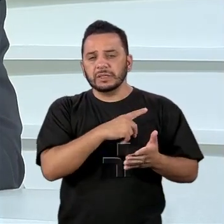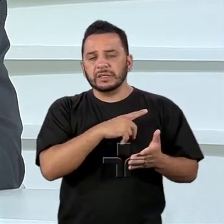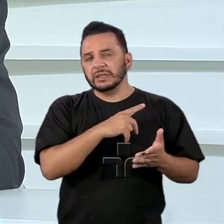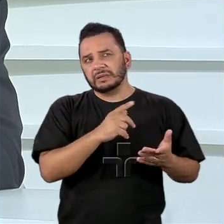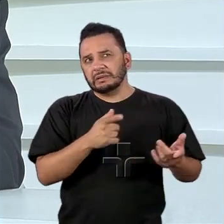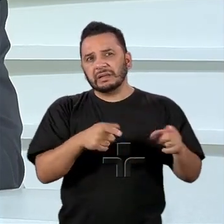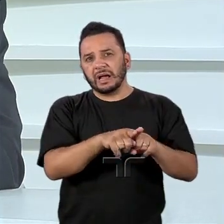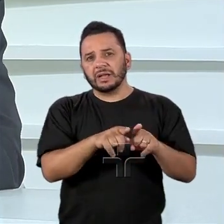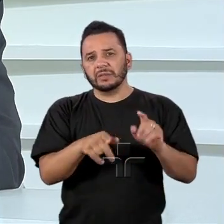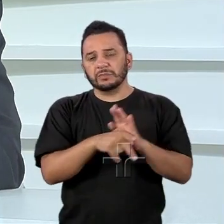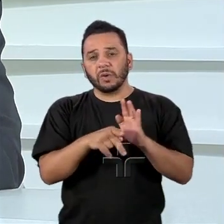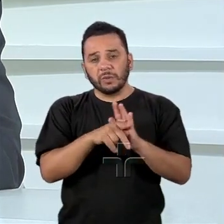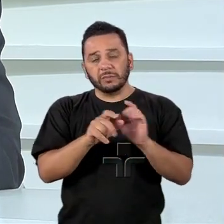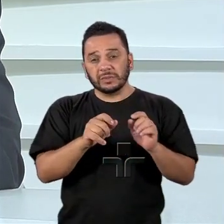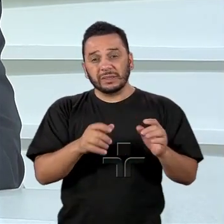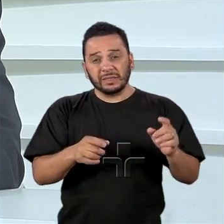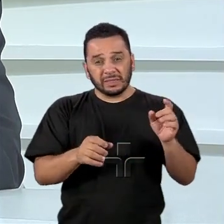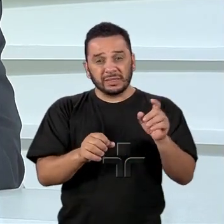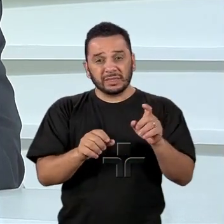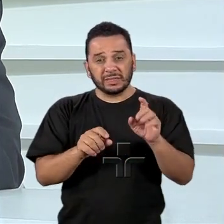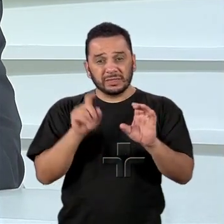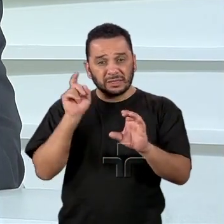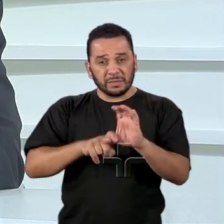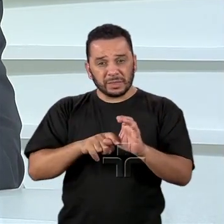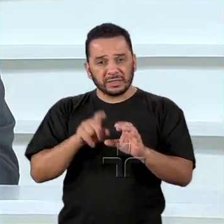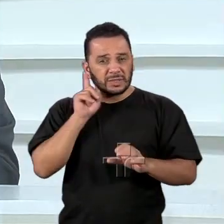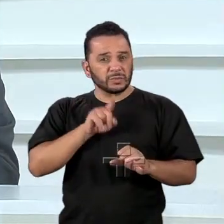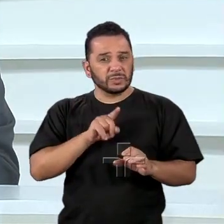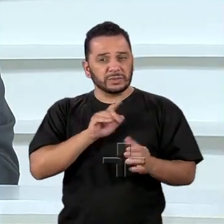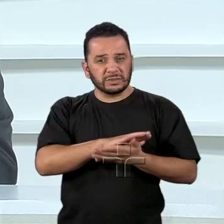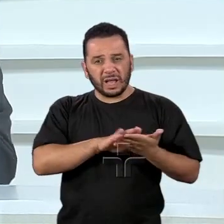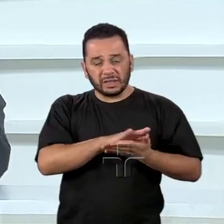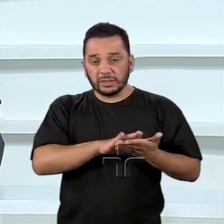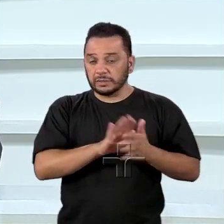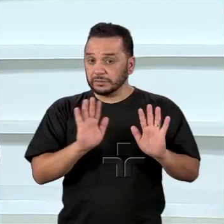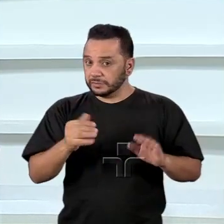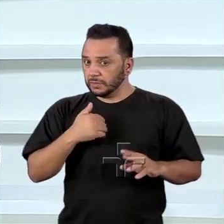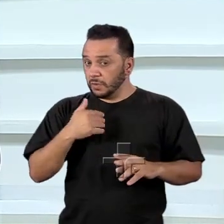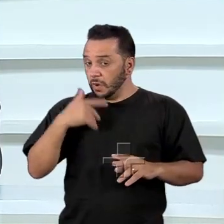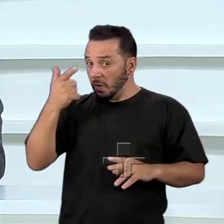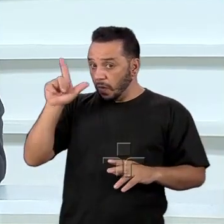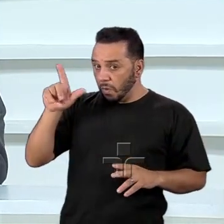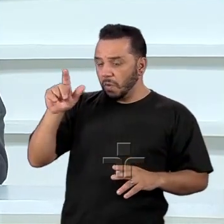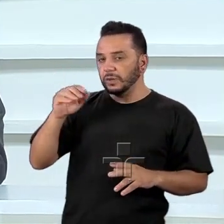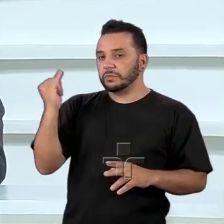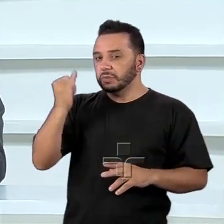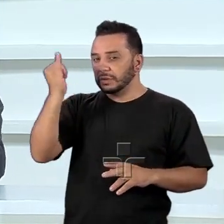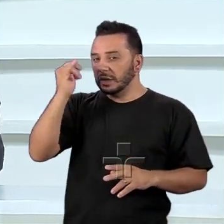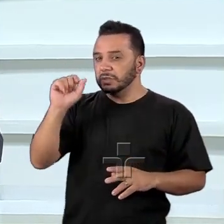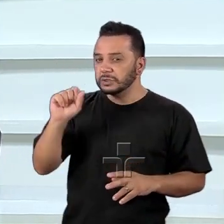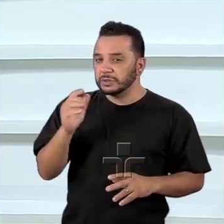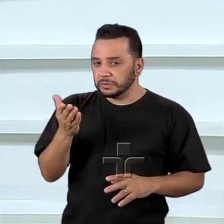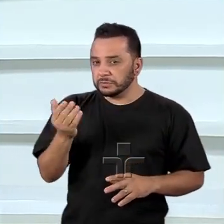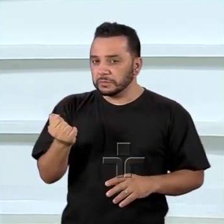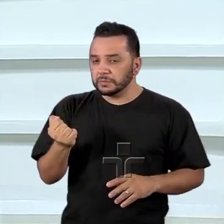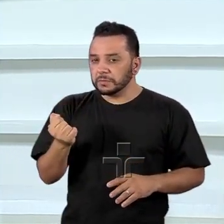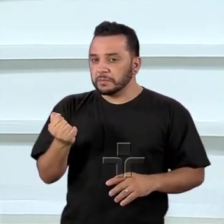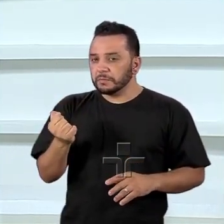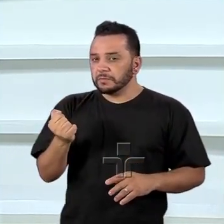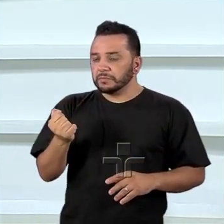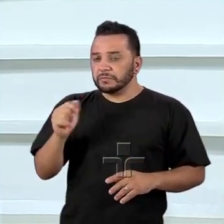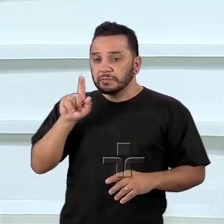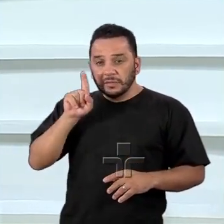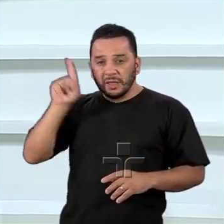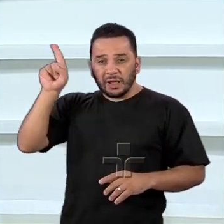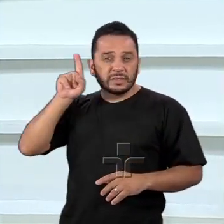dos Estados Unidos. Só uma observação, Jorge, para você incorporar na sua argumentação. O próprio Estados